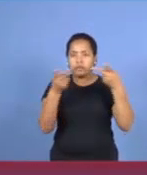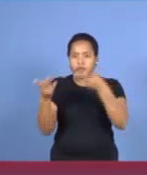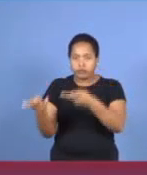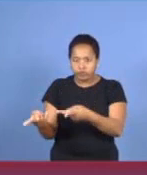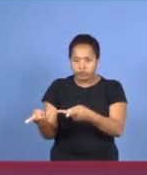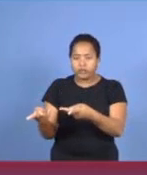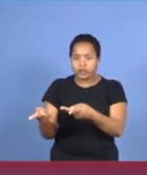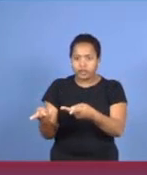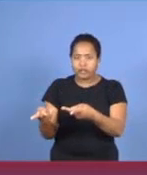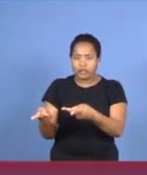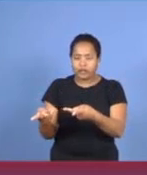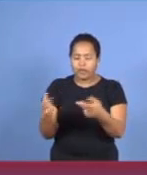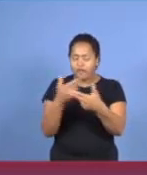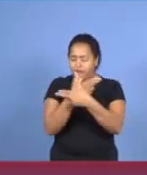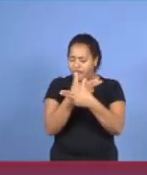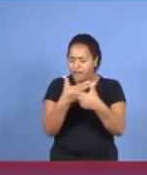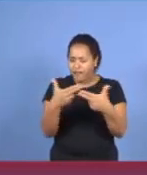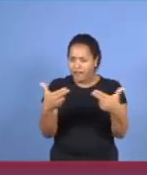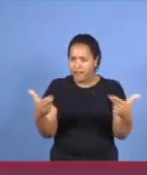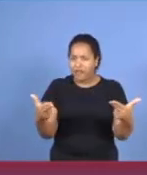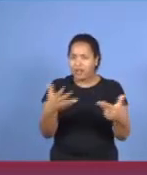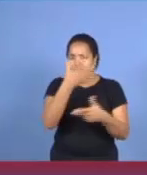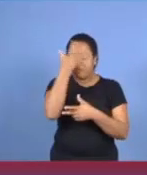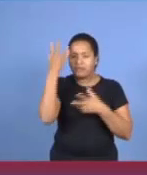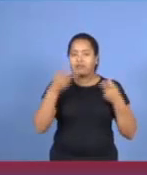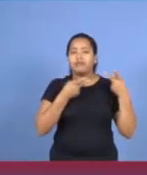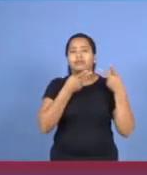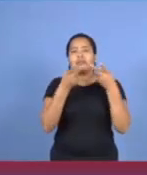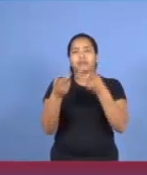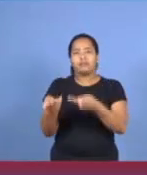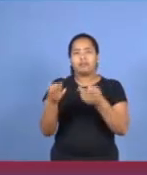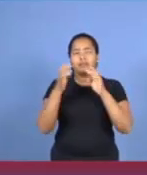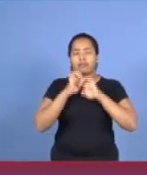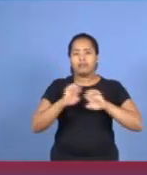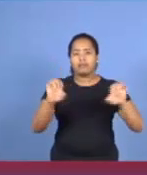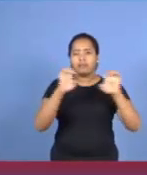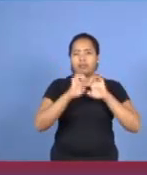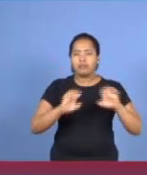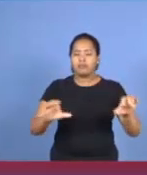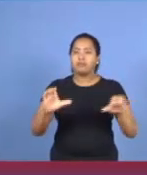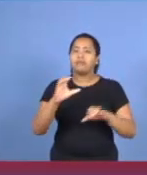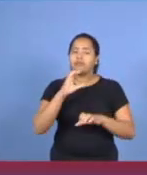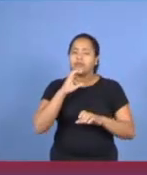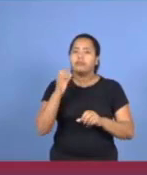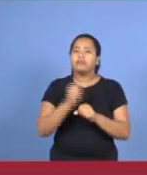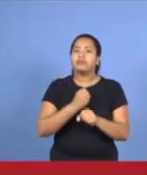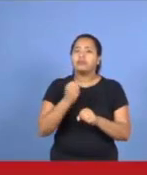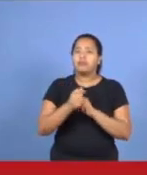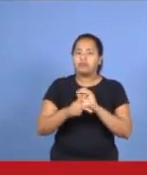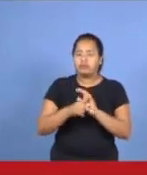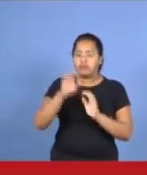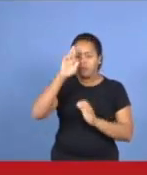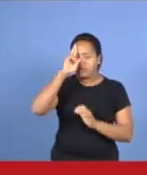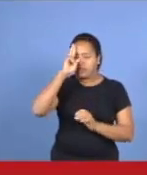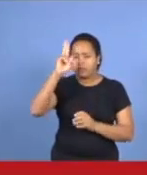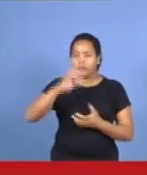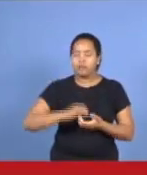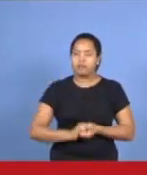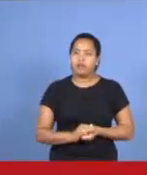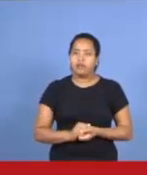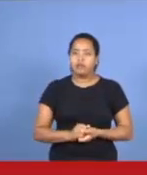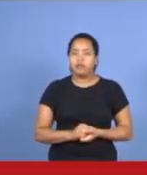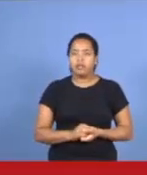centenas de visitantes, uma oportunidade ali, de evangelização e conhecimento da obra do Senhor. Também um